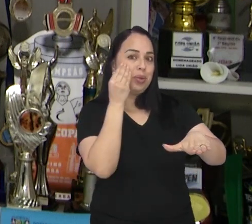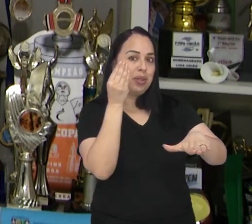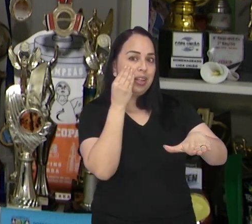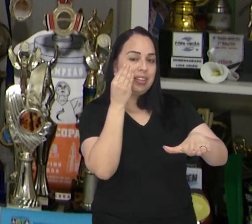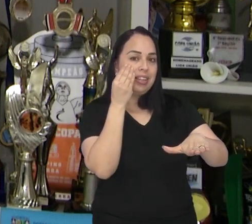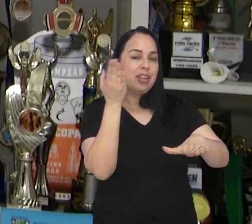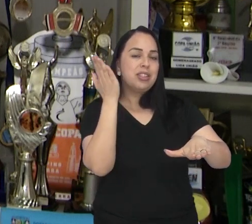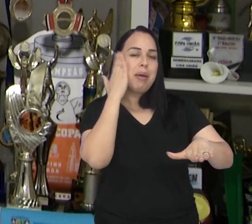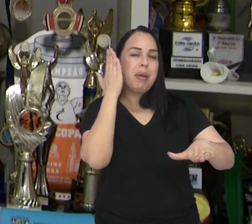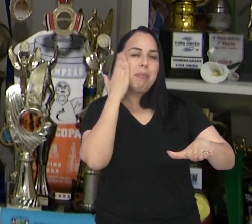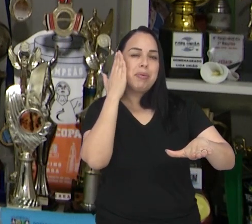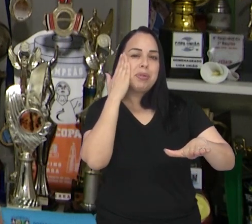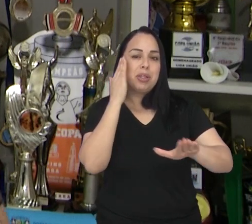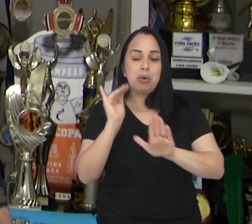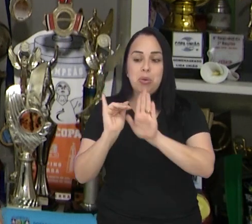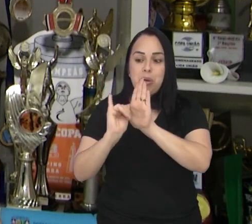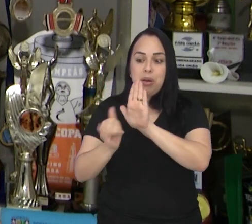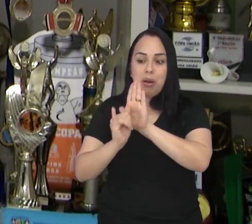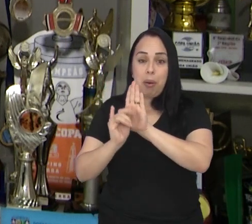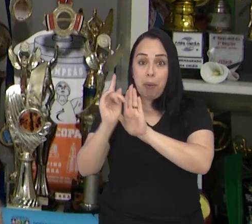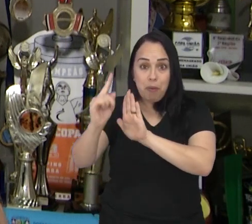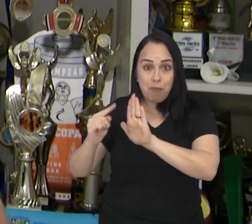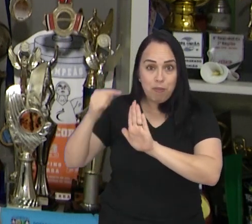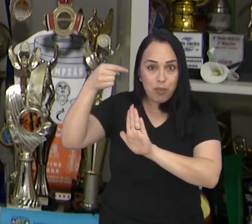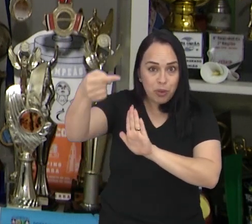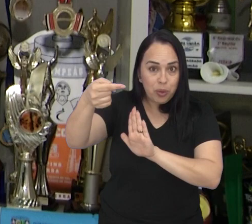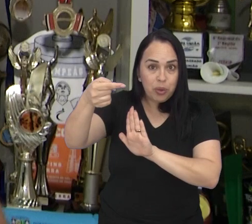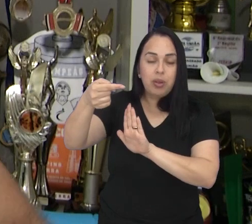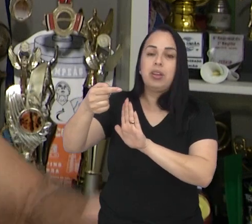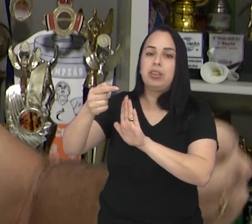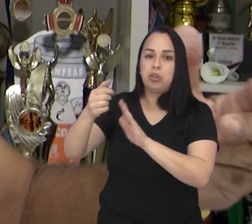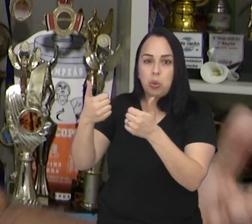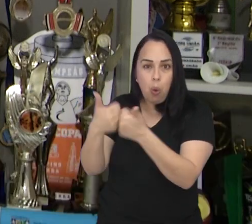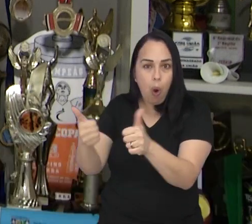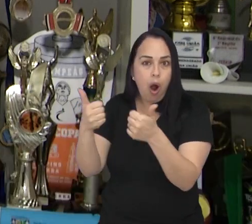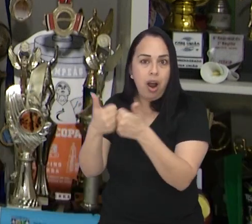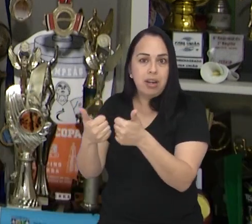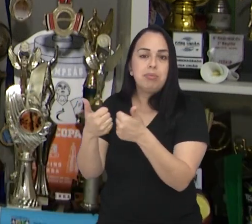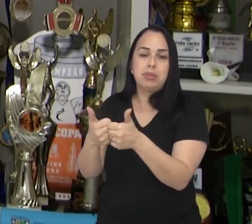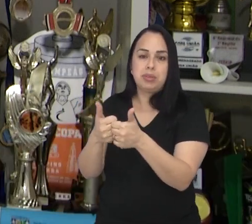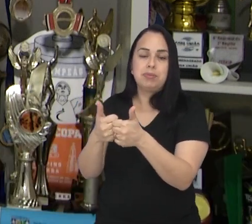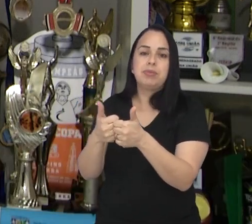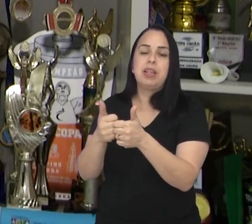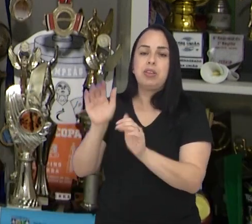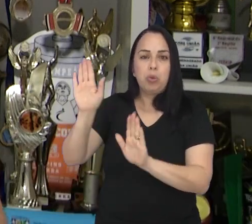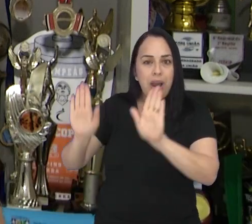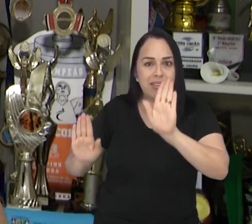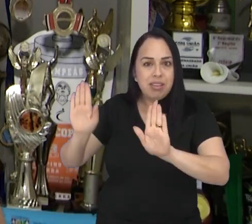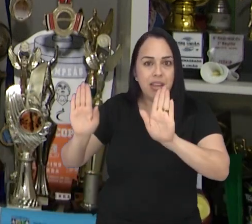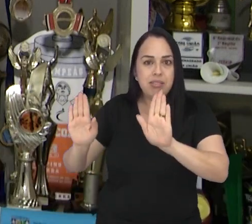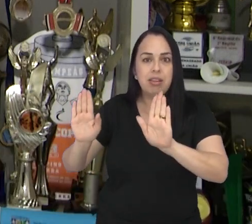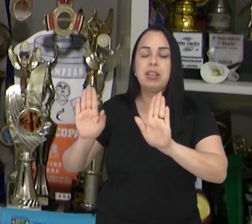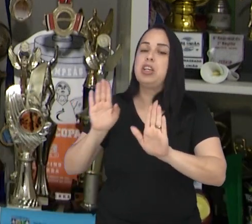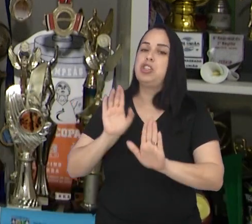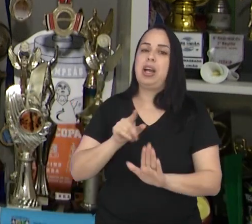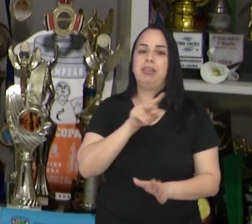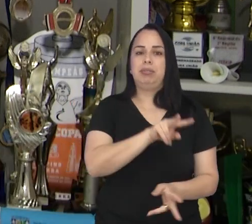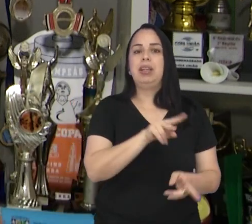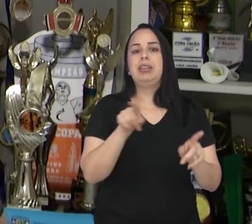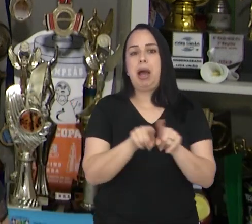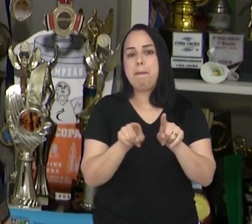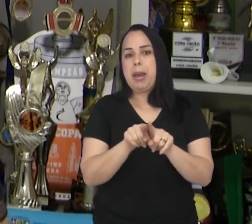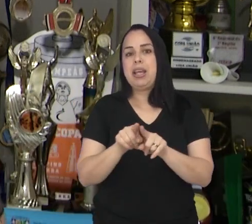que no próximo edital do transporte público que vem aí acarretar a nossa cidade, que está caminhando, já também vai estar